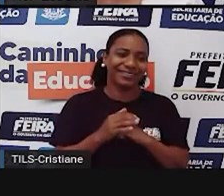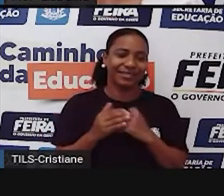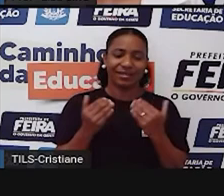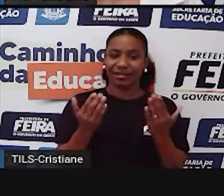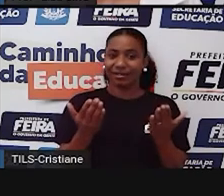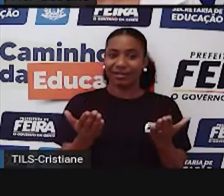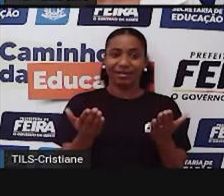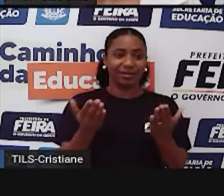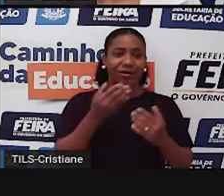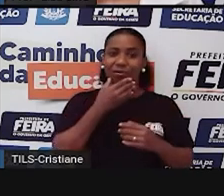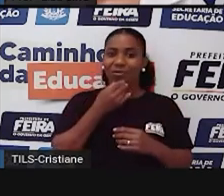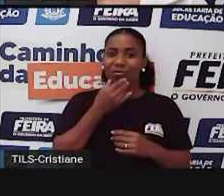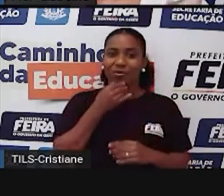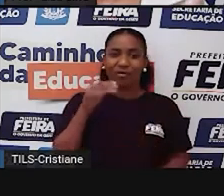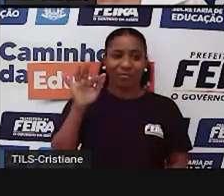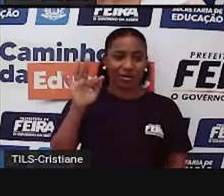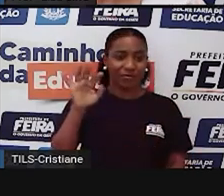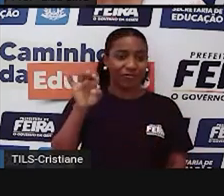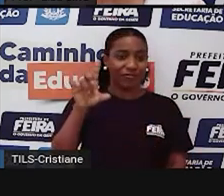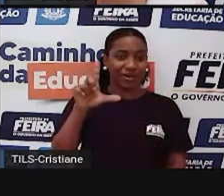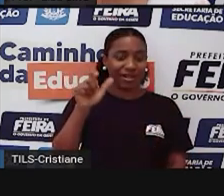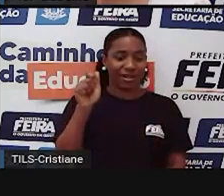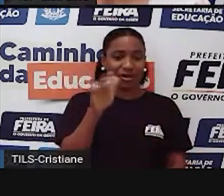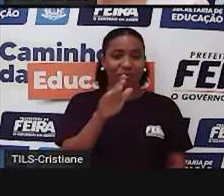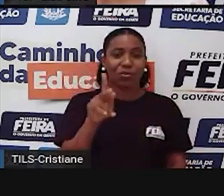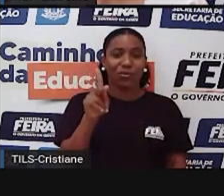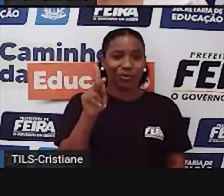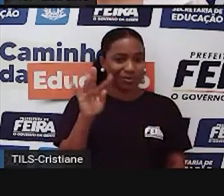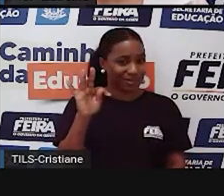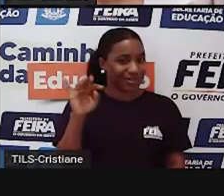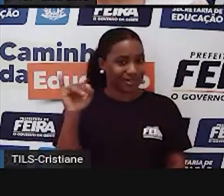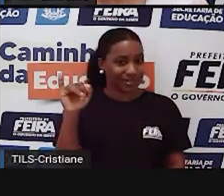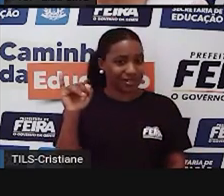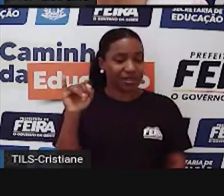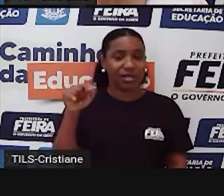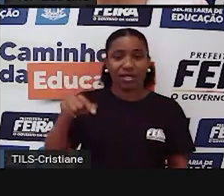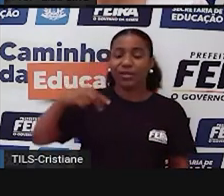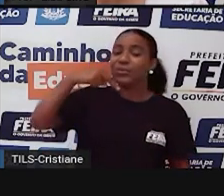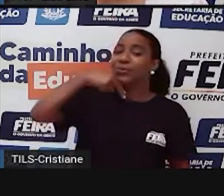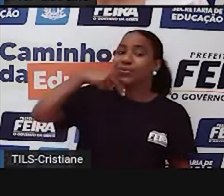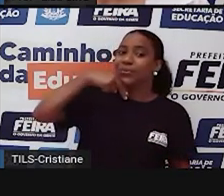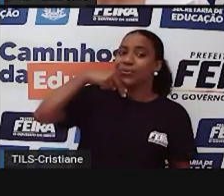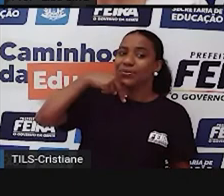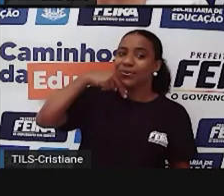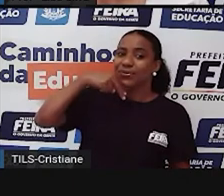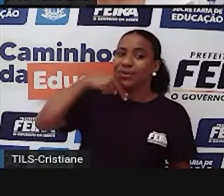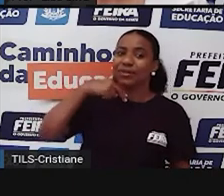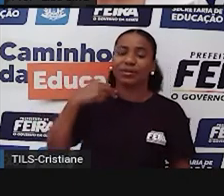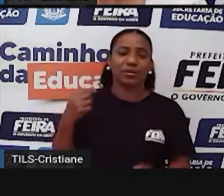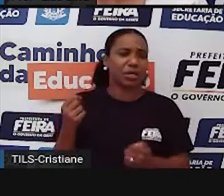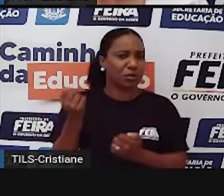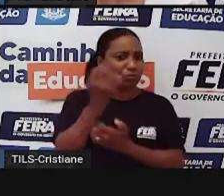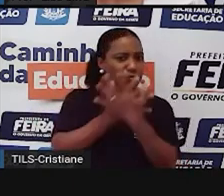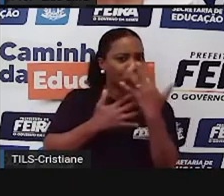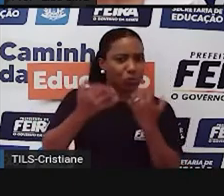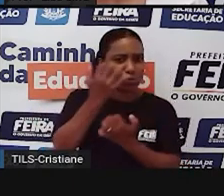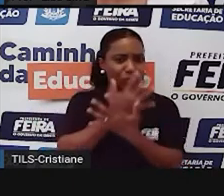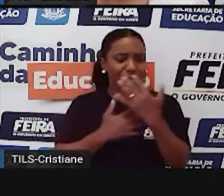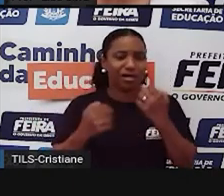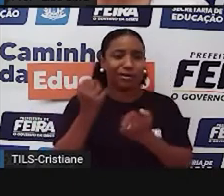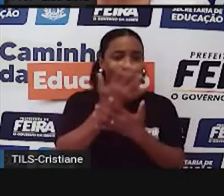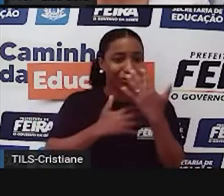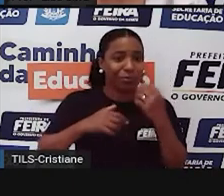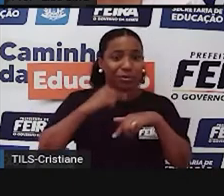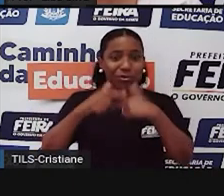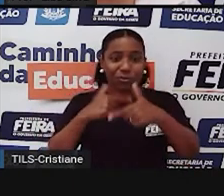sucessos desse cantor. Ele é nigeriano. Ele foi músico, cantor, compositor, leiturista,